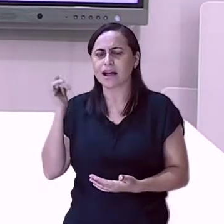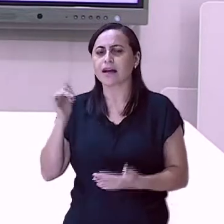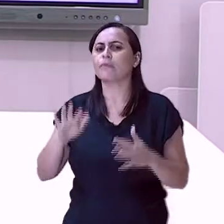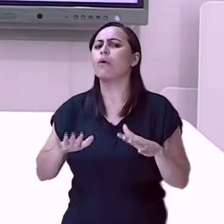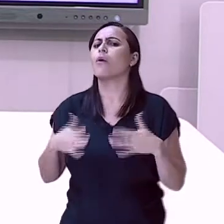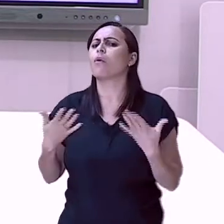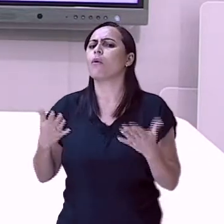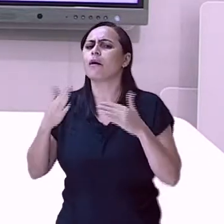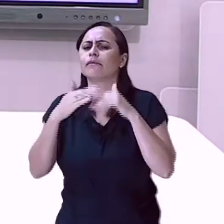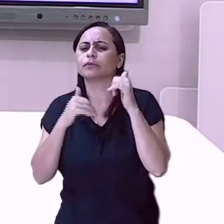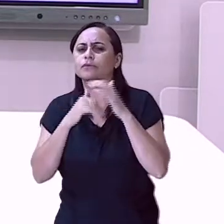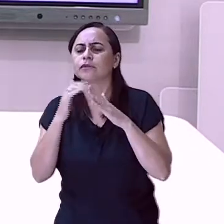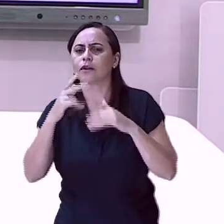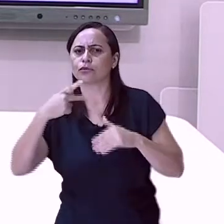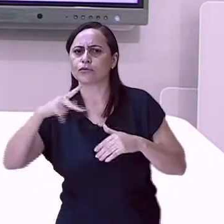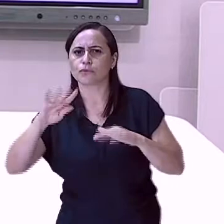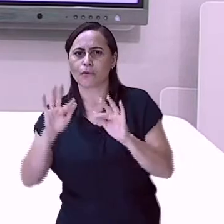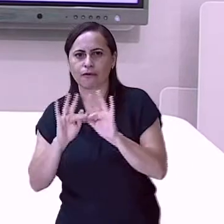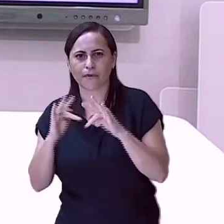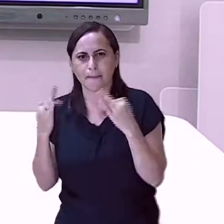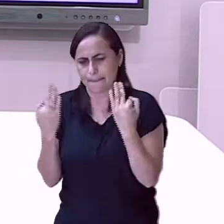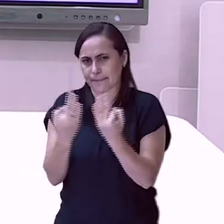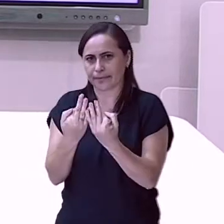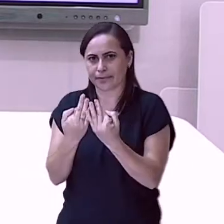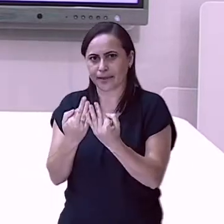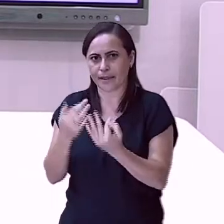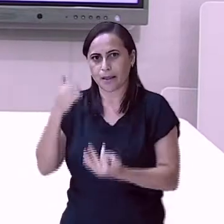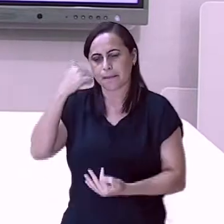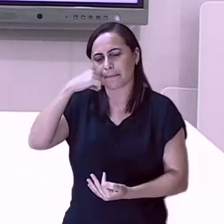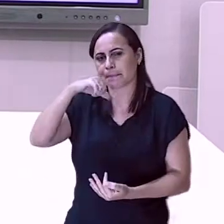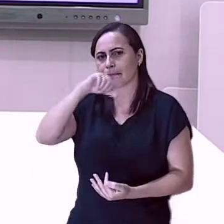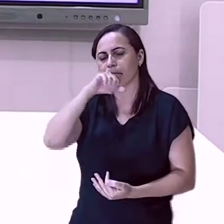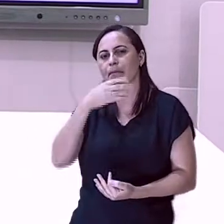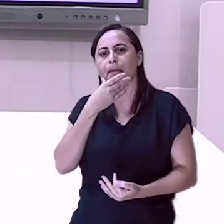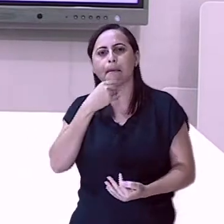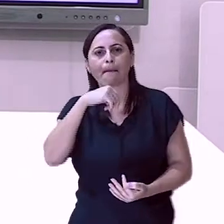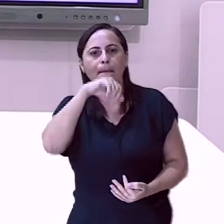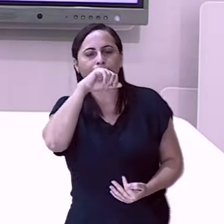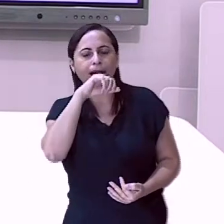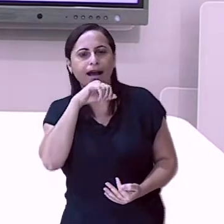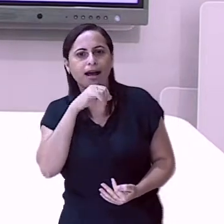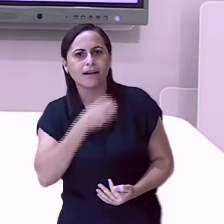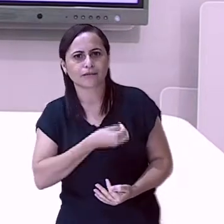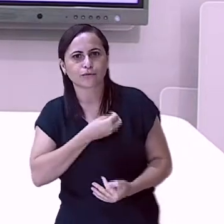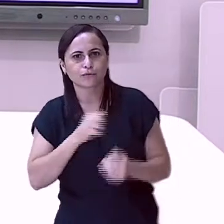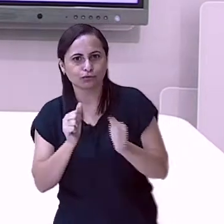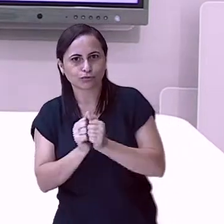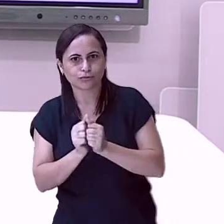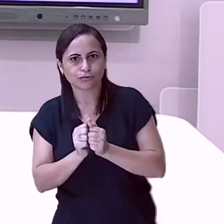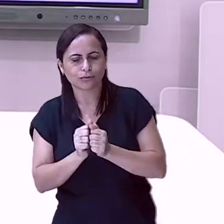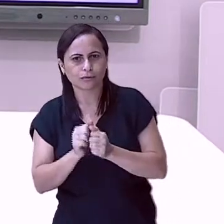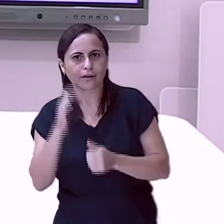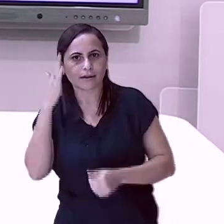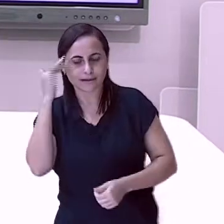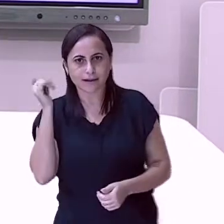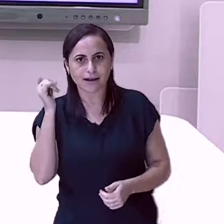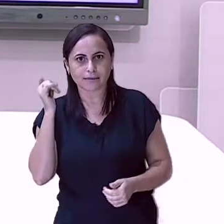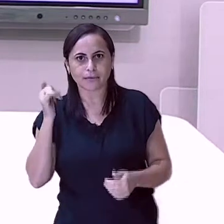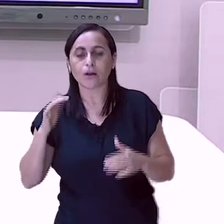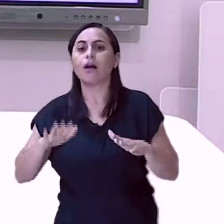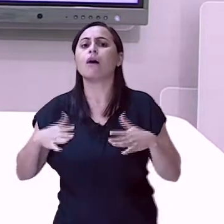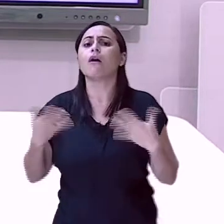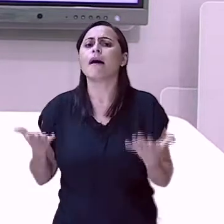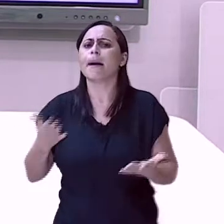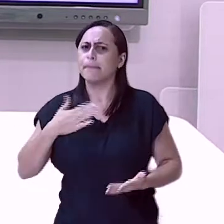profissões dos seus familiares, do papai, da mamãe, quem mora aí com você? E você sabe qual é a minha profissão? Então,